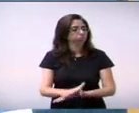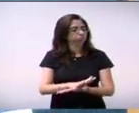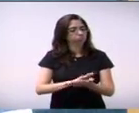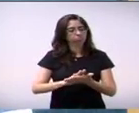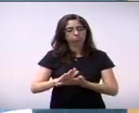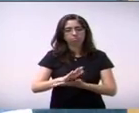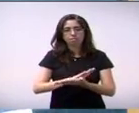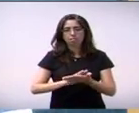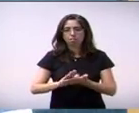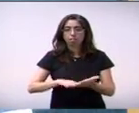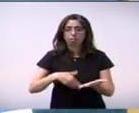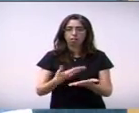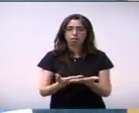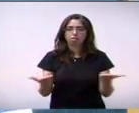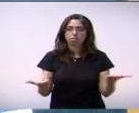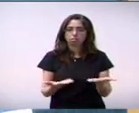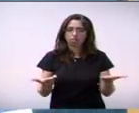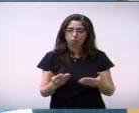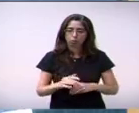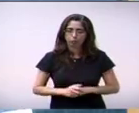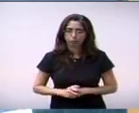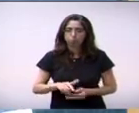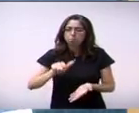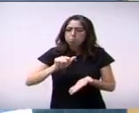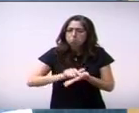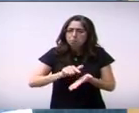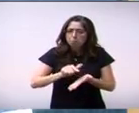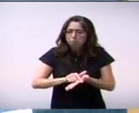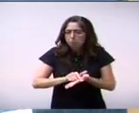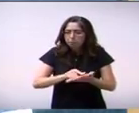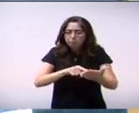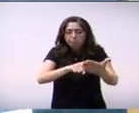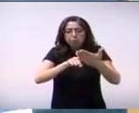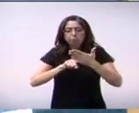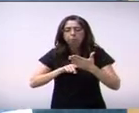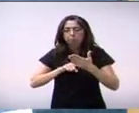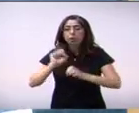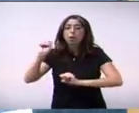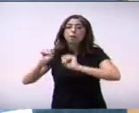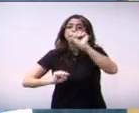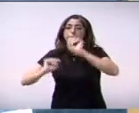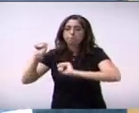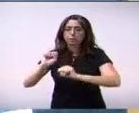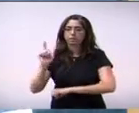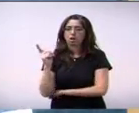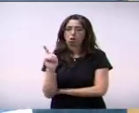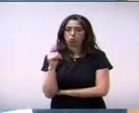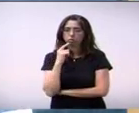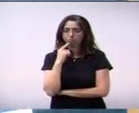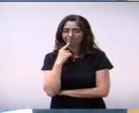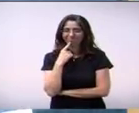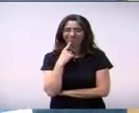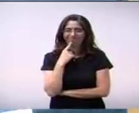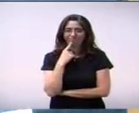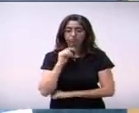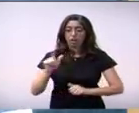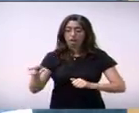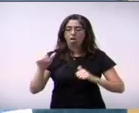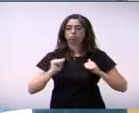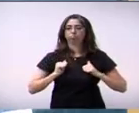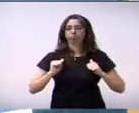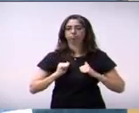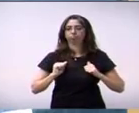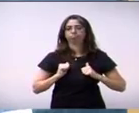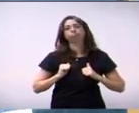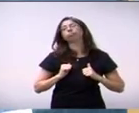manifestação da Galvani em relação a esse projeto. E, de uma hora para a